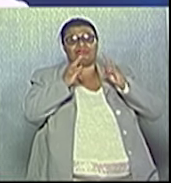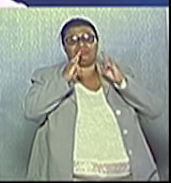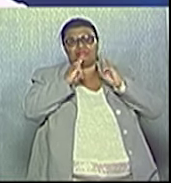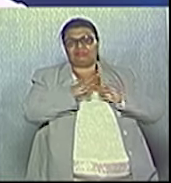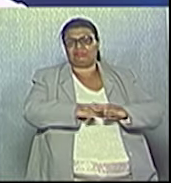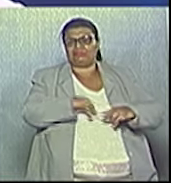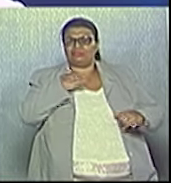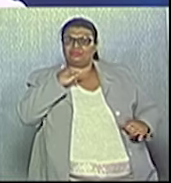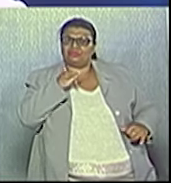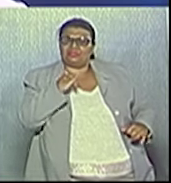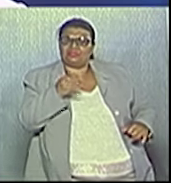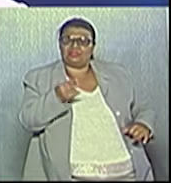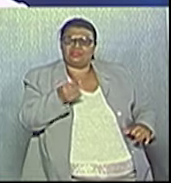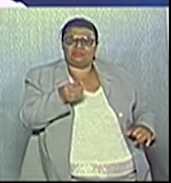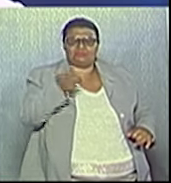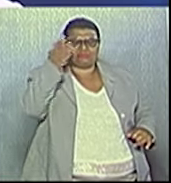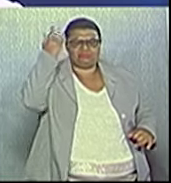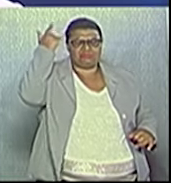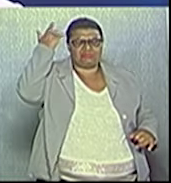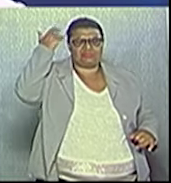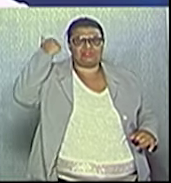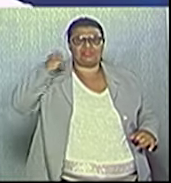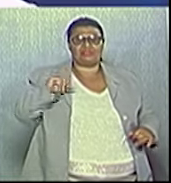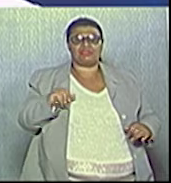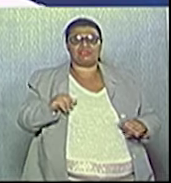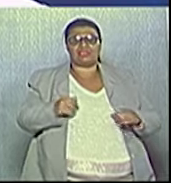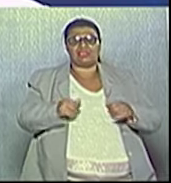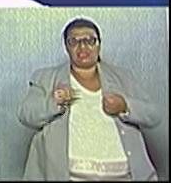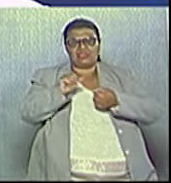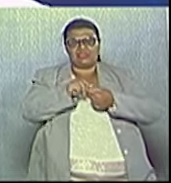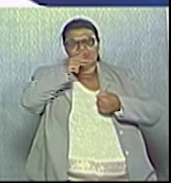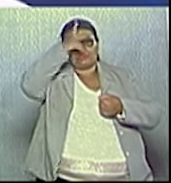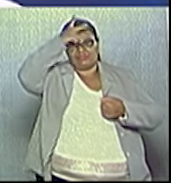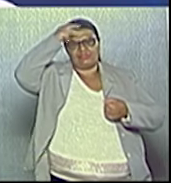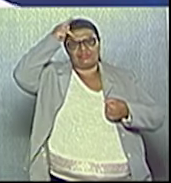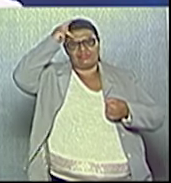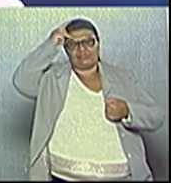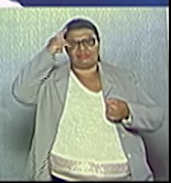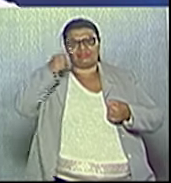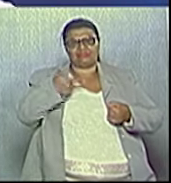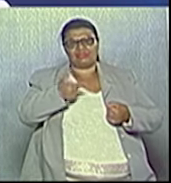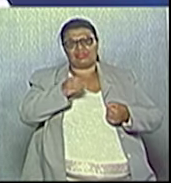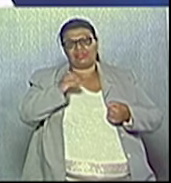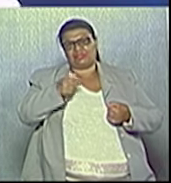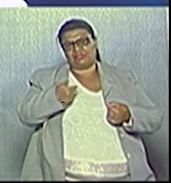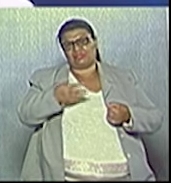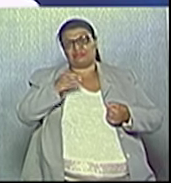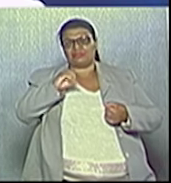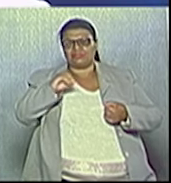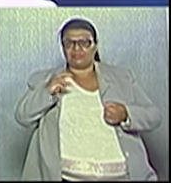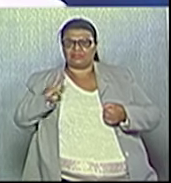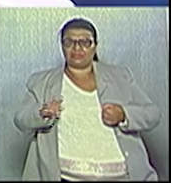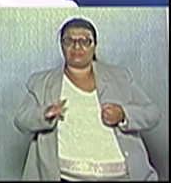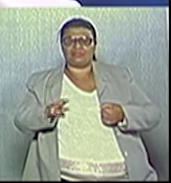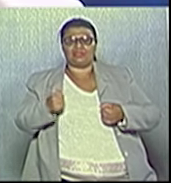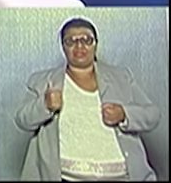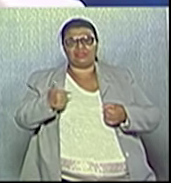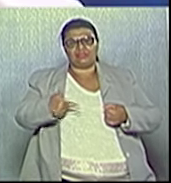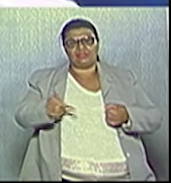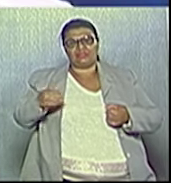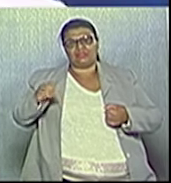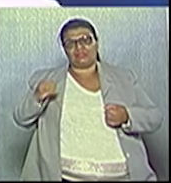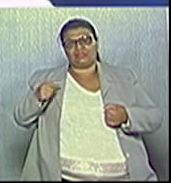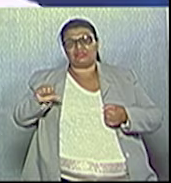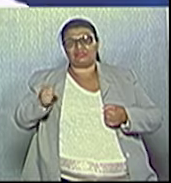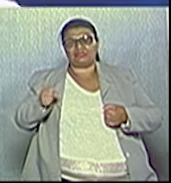muito tempo atrás pelos que antecederam a sua candidatura, em 2000, em 2004, em 2008, e isso não